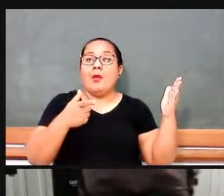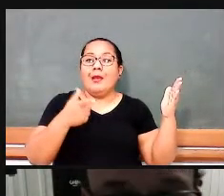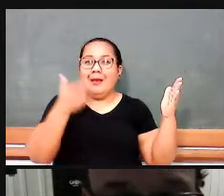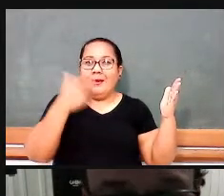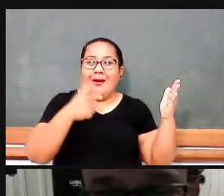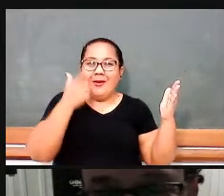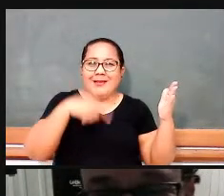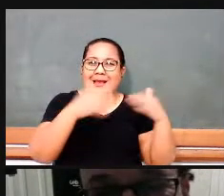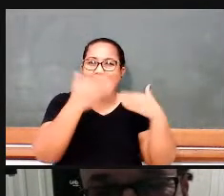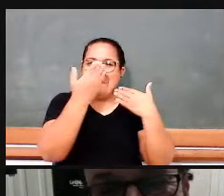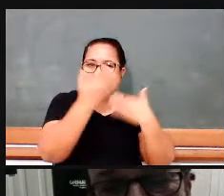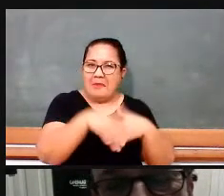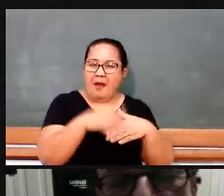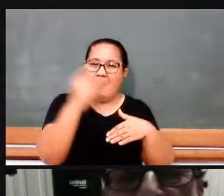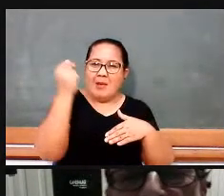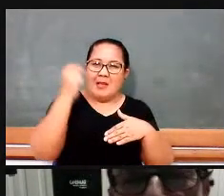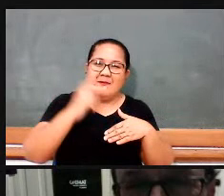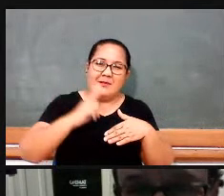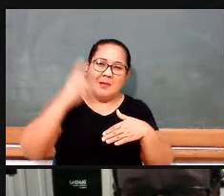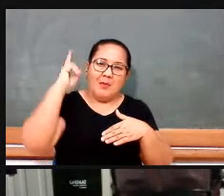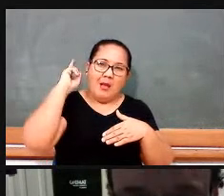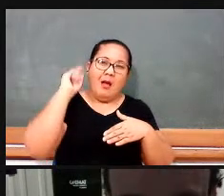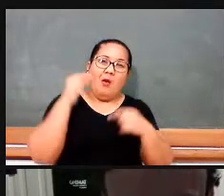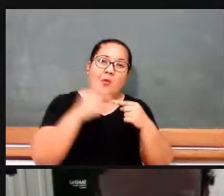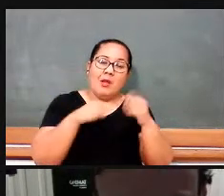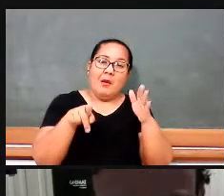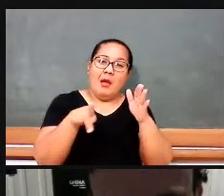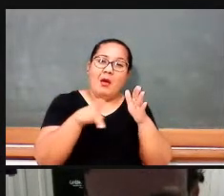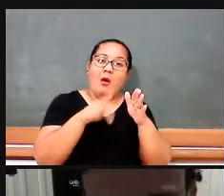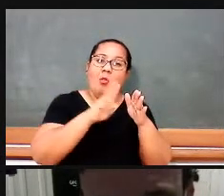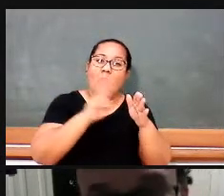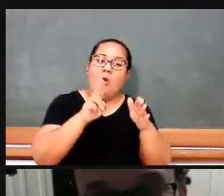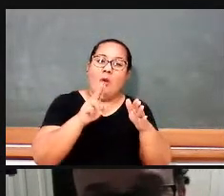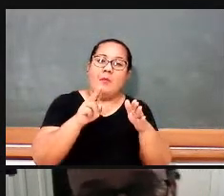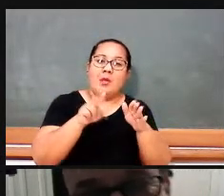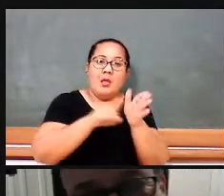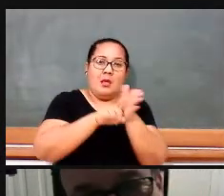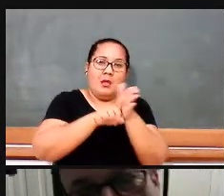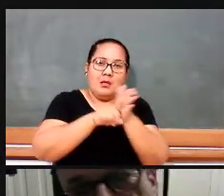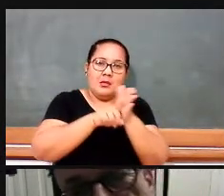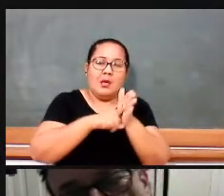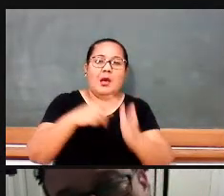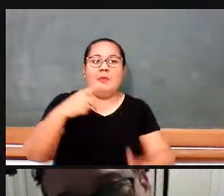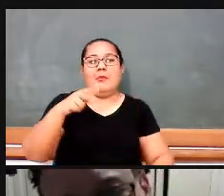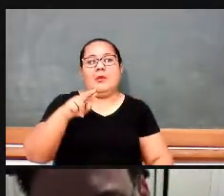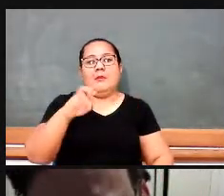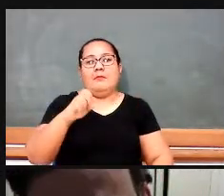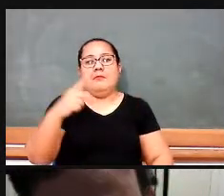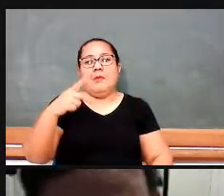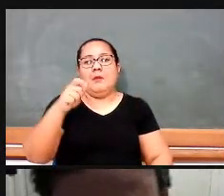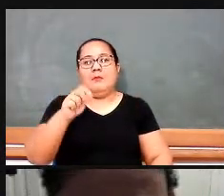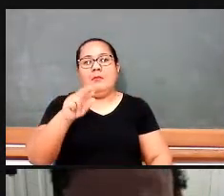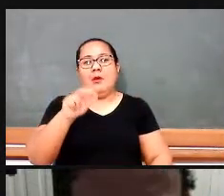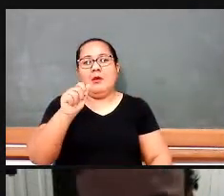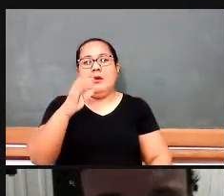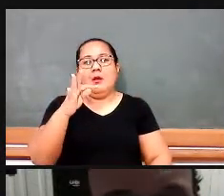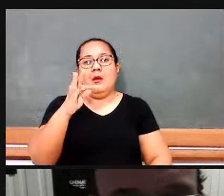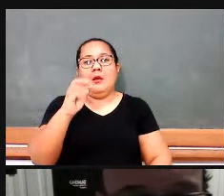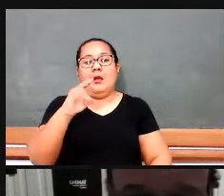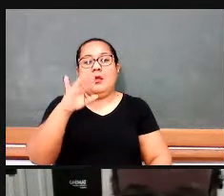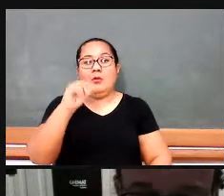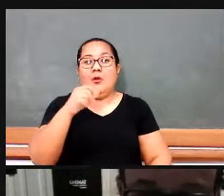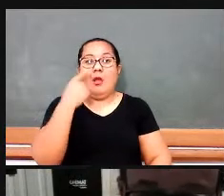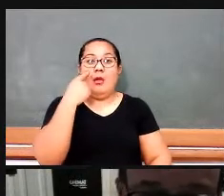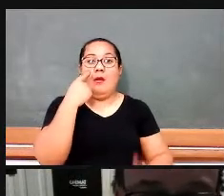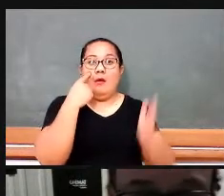chamava, na verdade, exames de preparatórios, de alguém que passou no exame de geometria